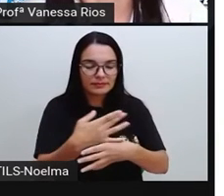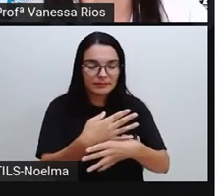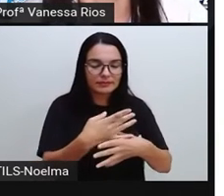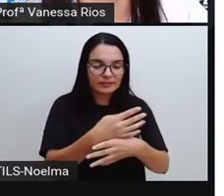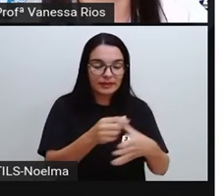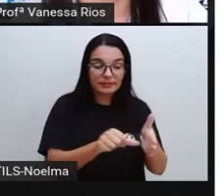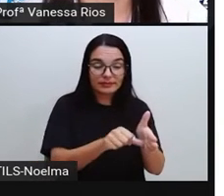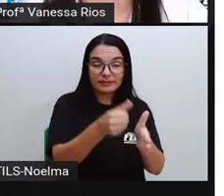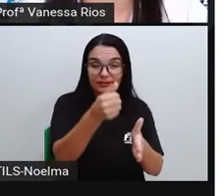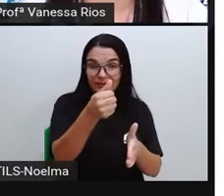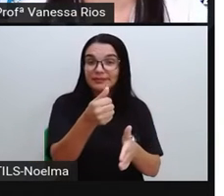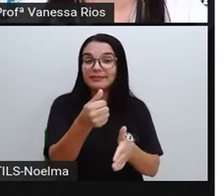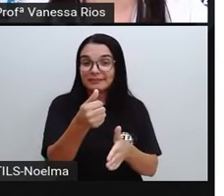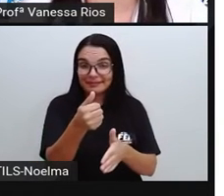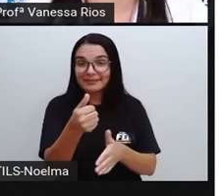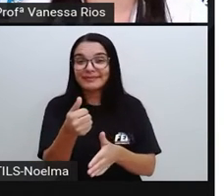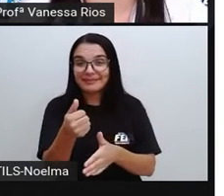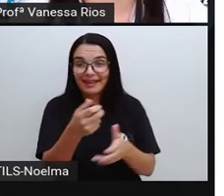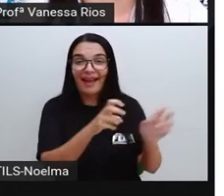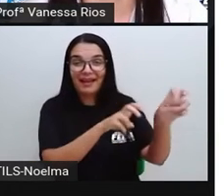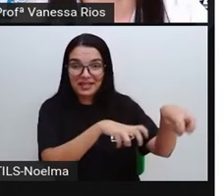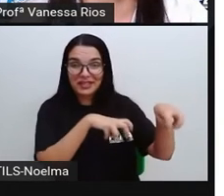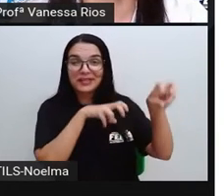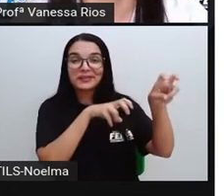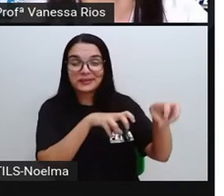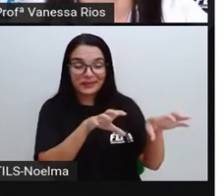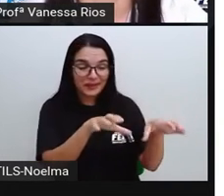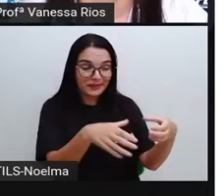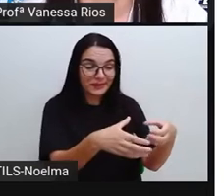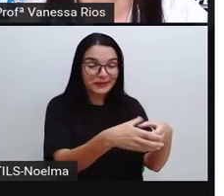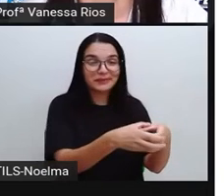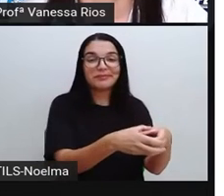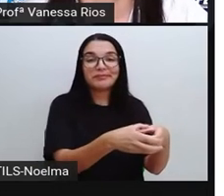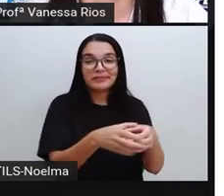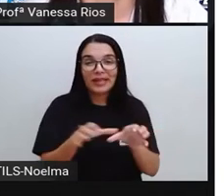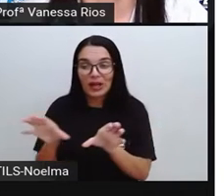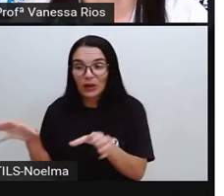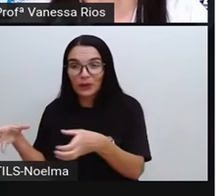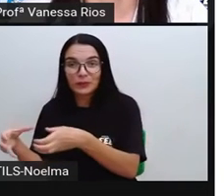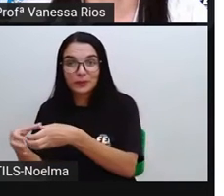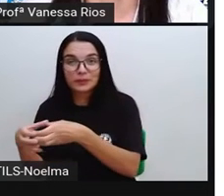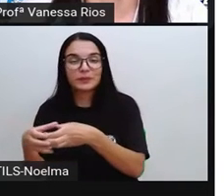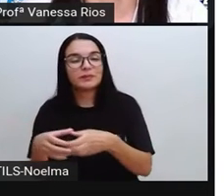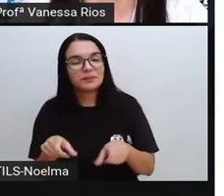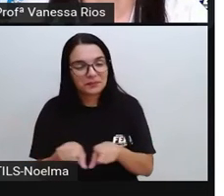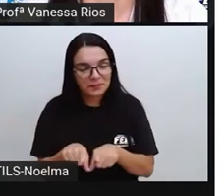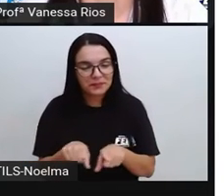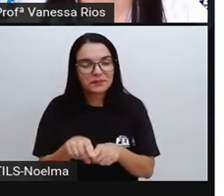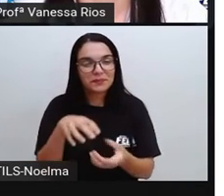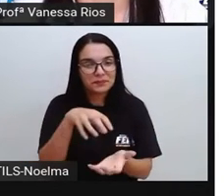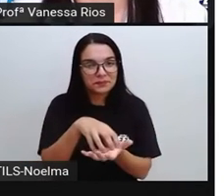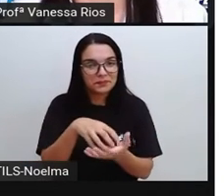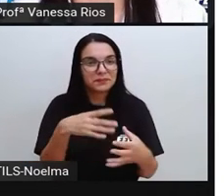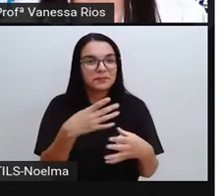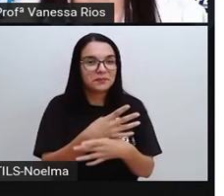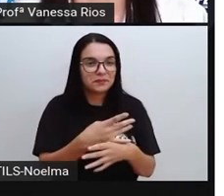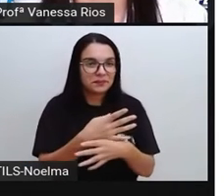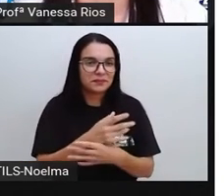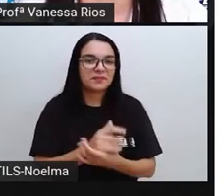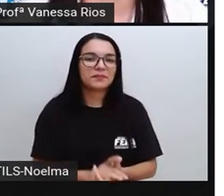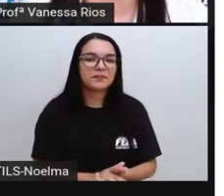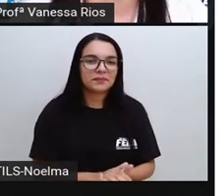primeiros grupos sociais, das primeiras comunidades, das primeiras cidades e, possivelmente,